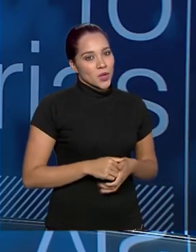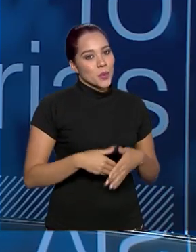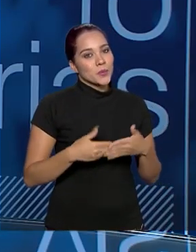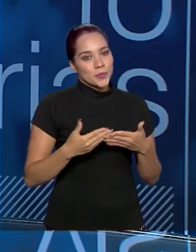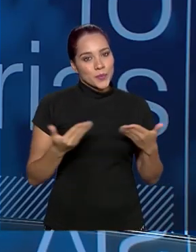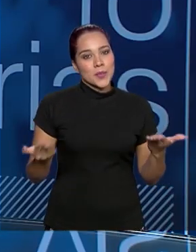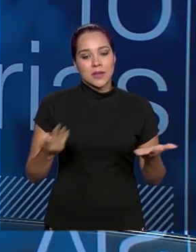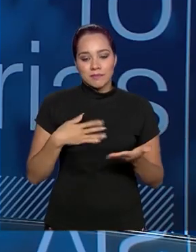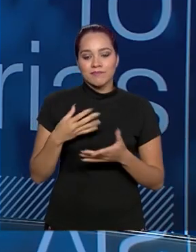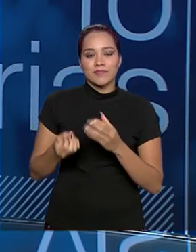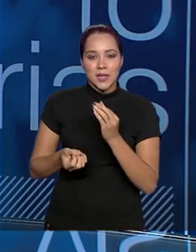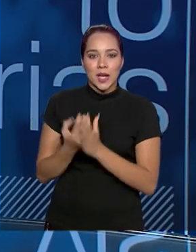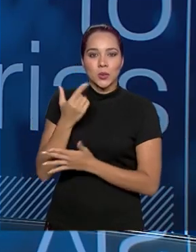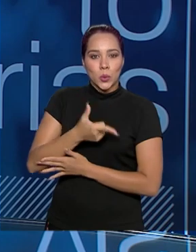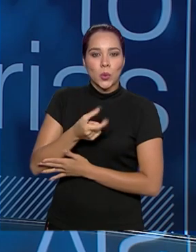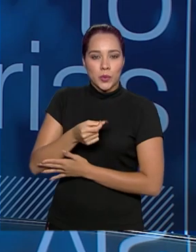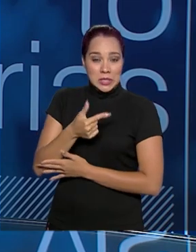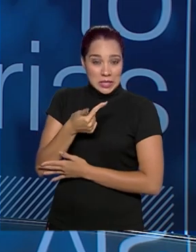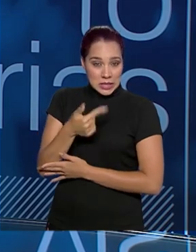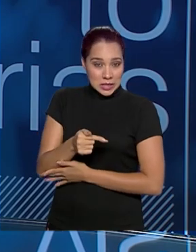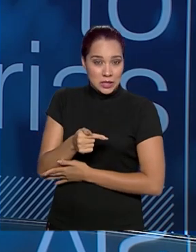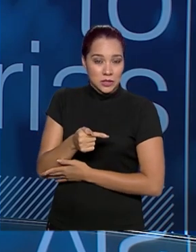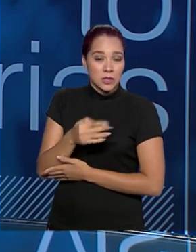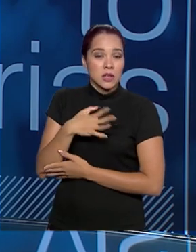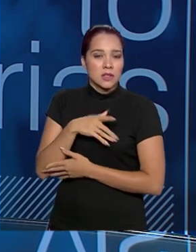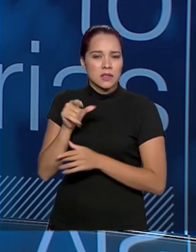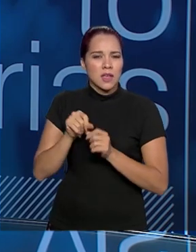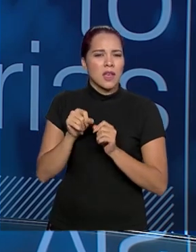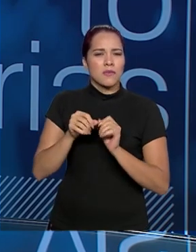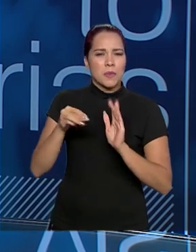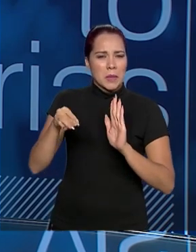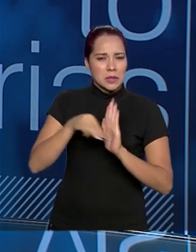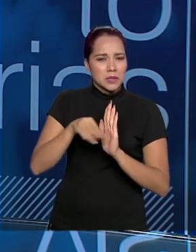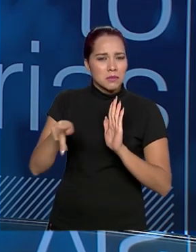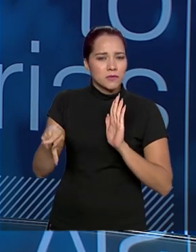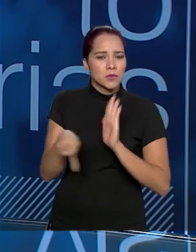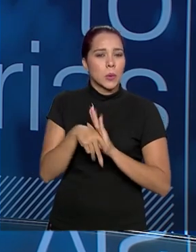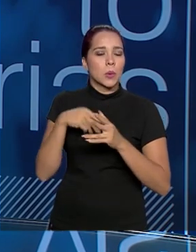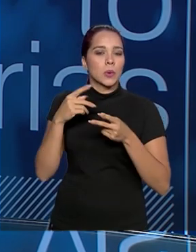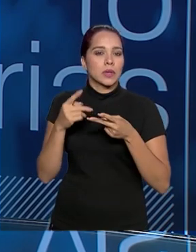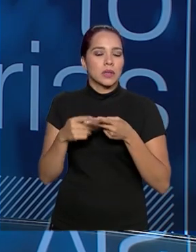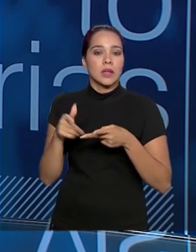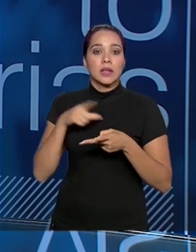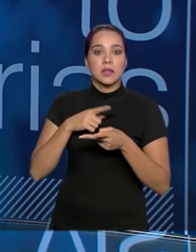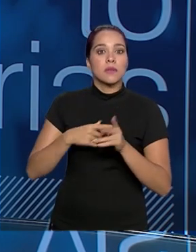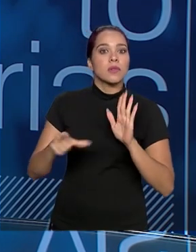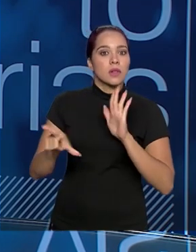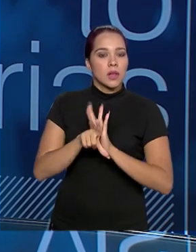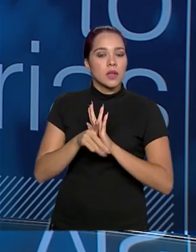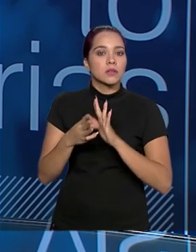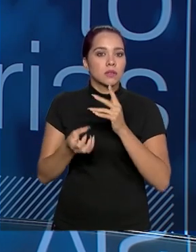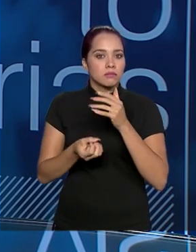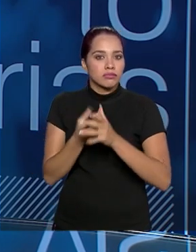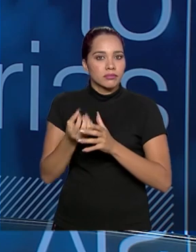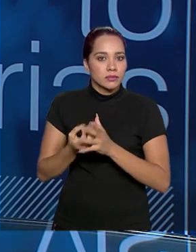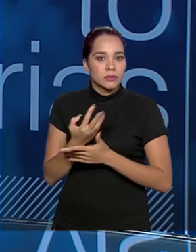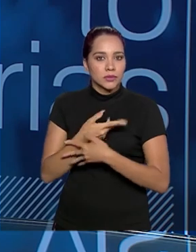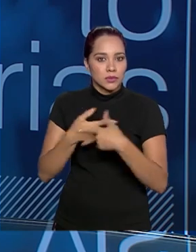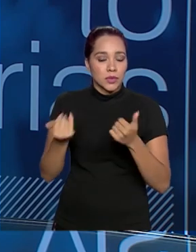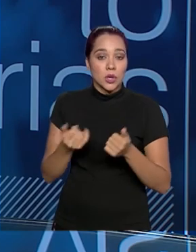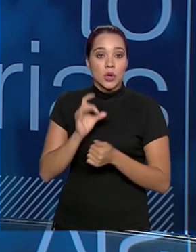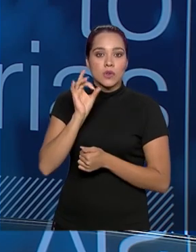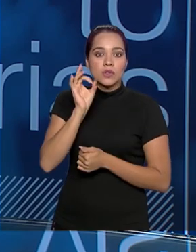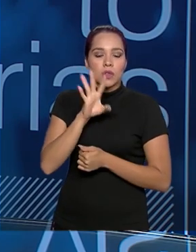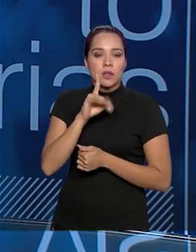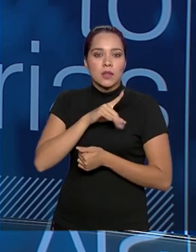agência tenha sido criada em 2017, através das medidas provisórias e também da Lei Decreto de Criação, ela só